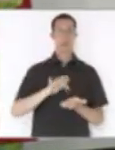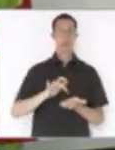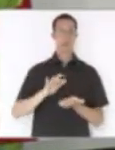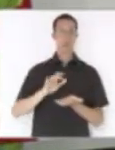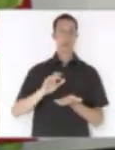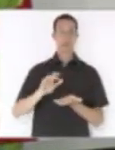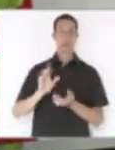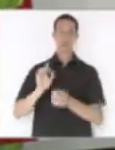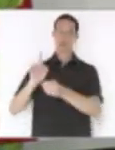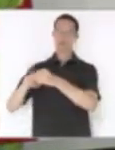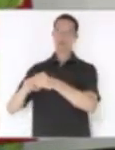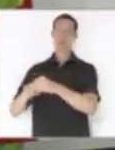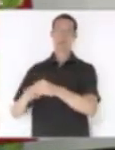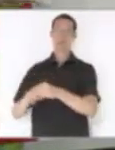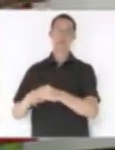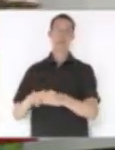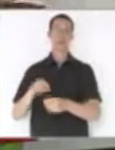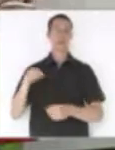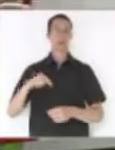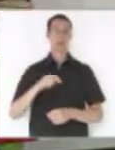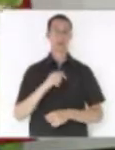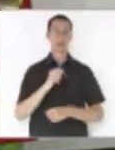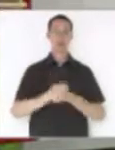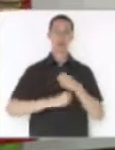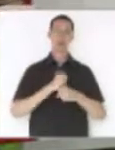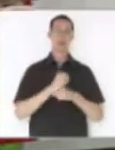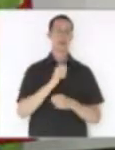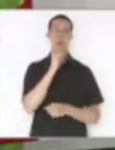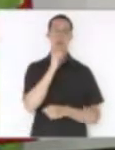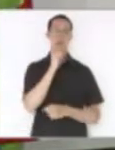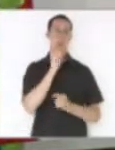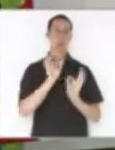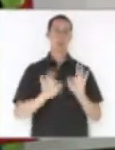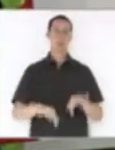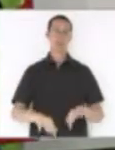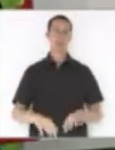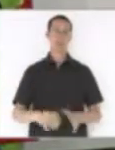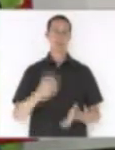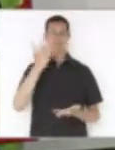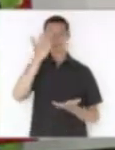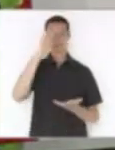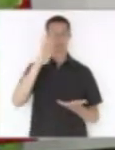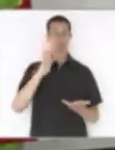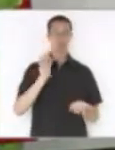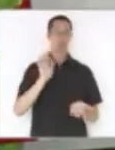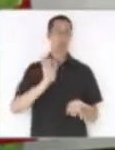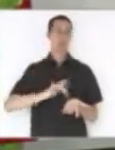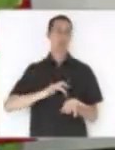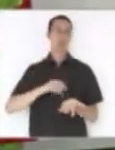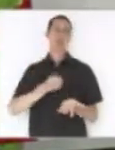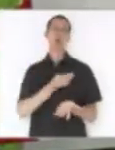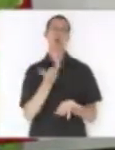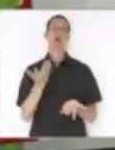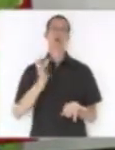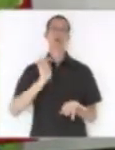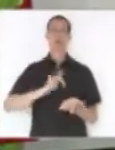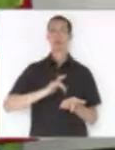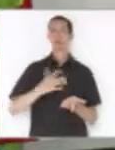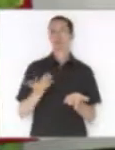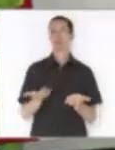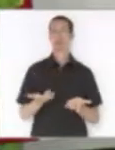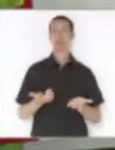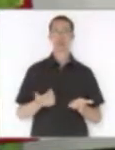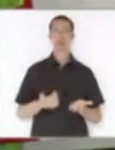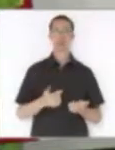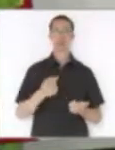terminou o ano ainda, não sabemos, vocês, recurso, o quanto vai ser devolvido. Eu acho que